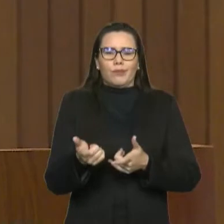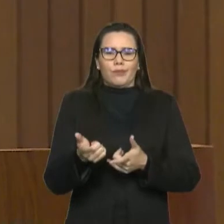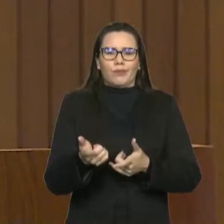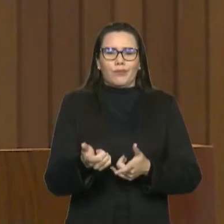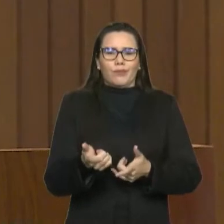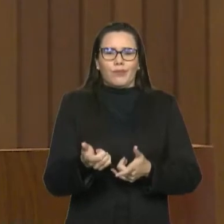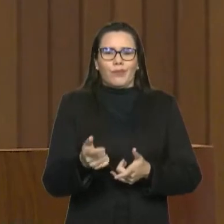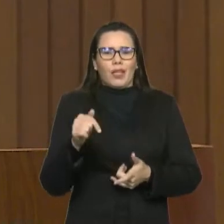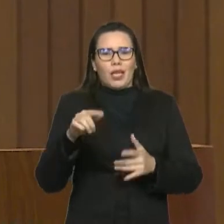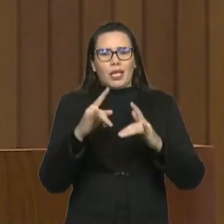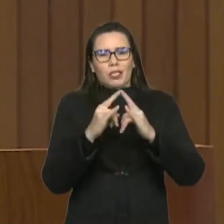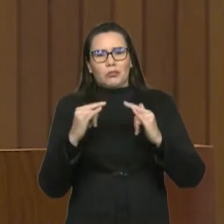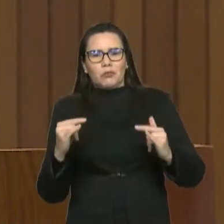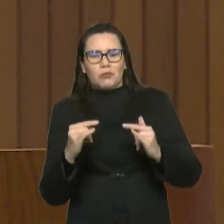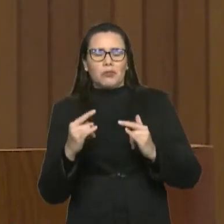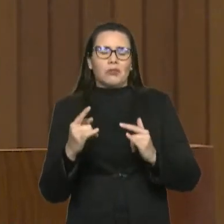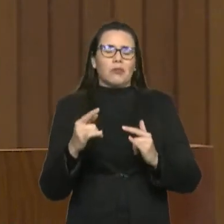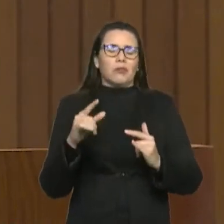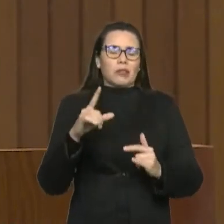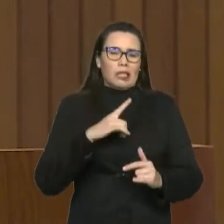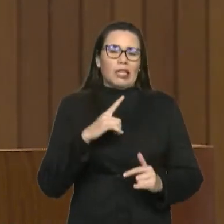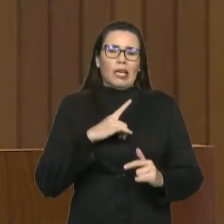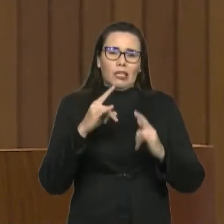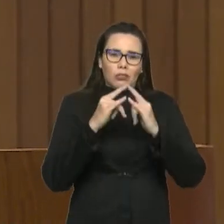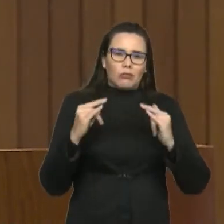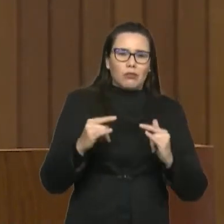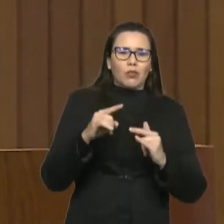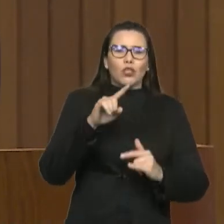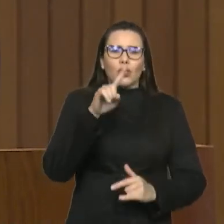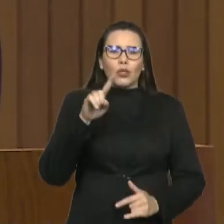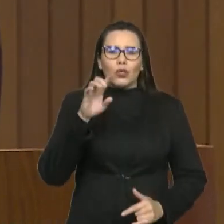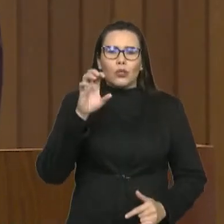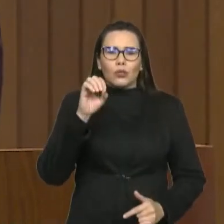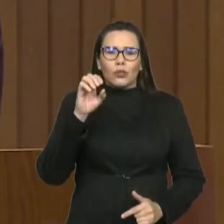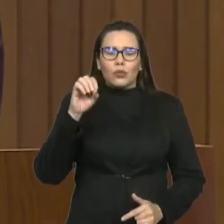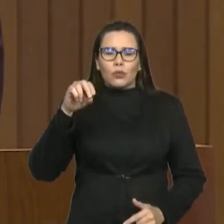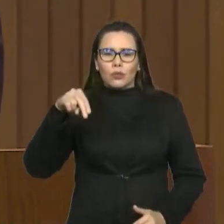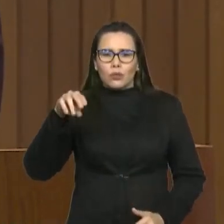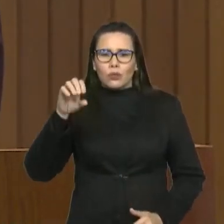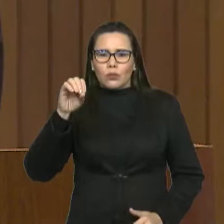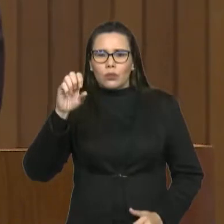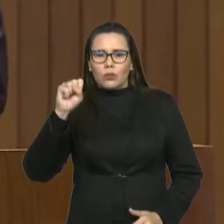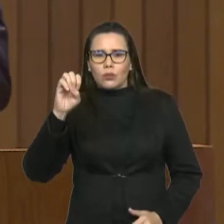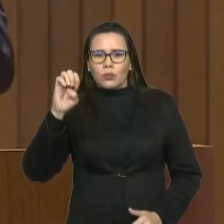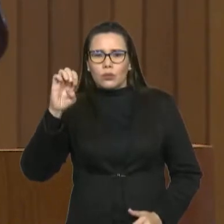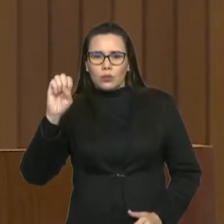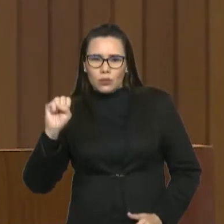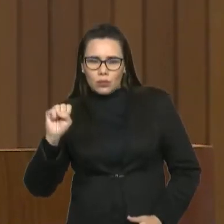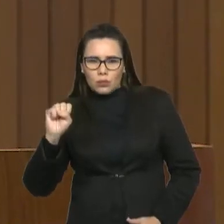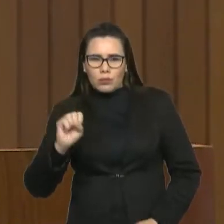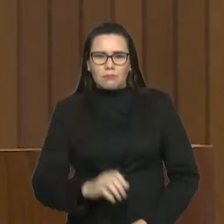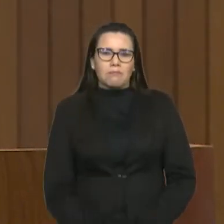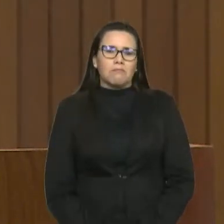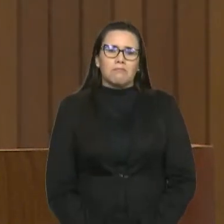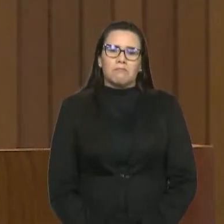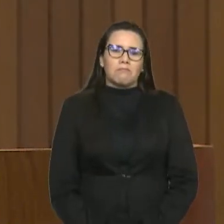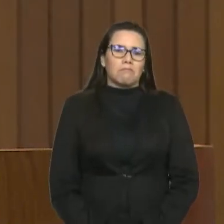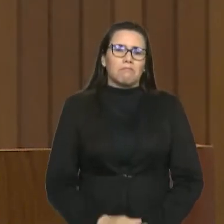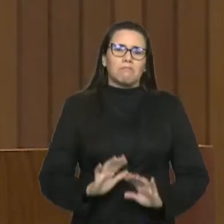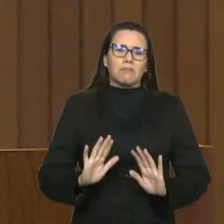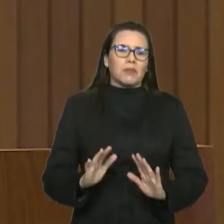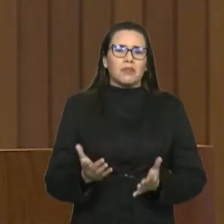pessoas, infelizmente, sofrem na pele. Após a nossa inspeção, tivemos acesso a um depoimento